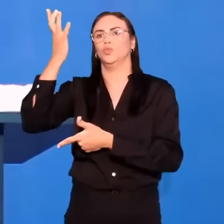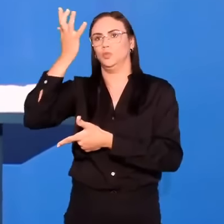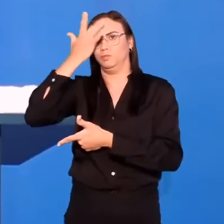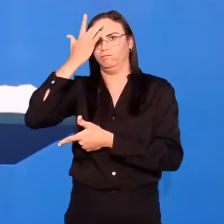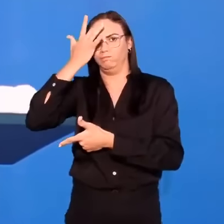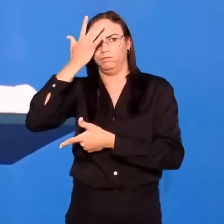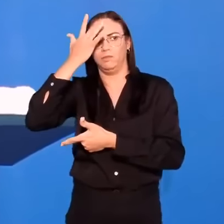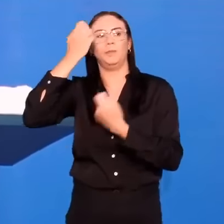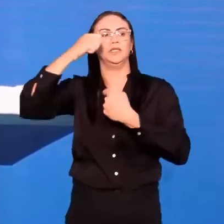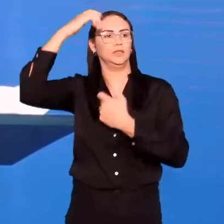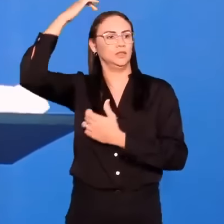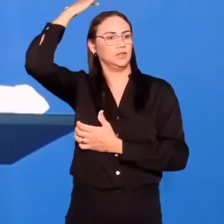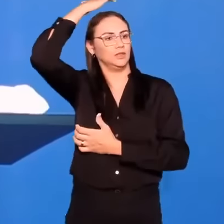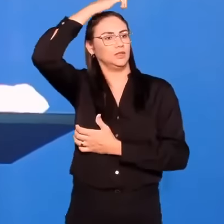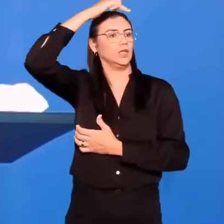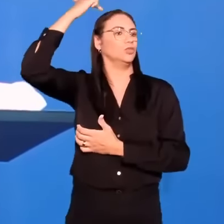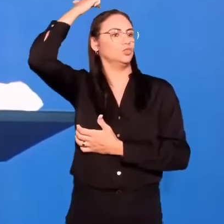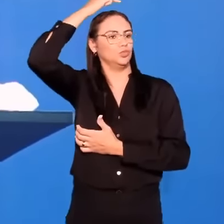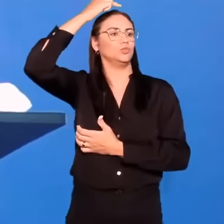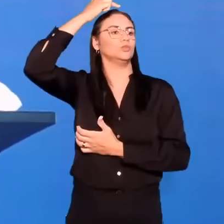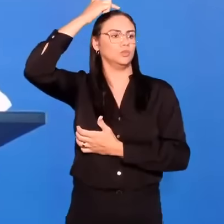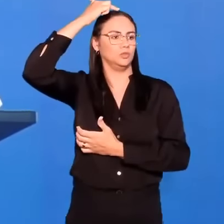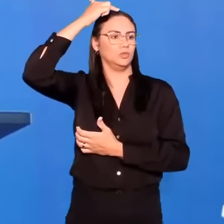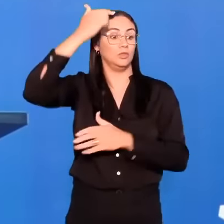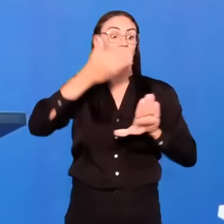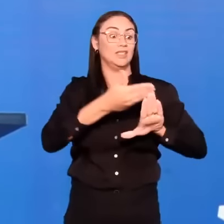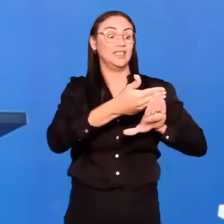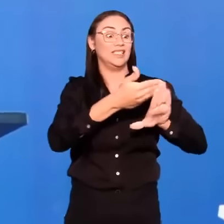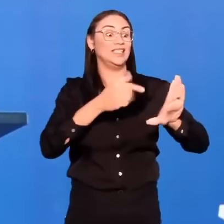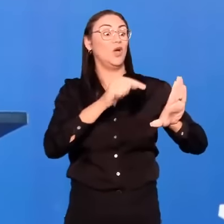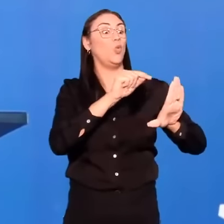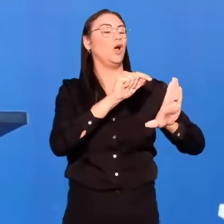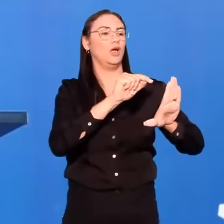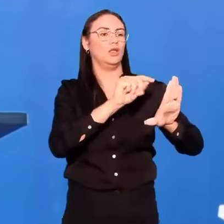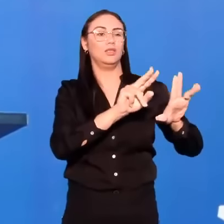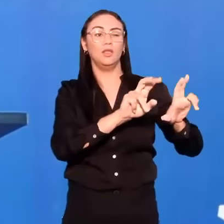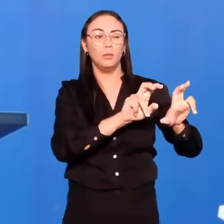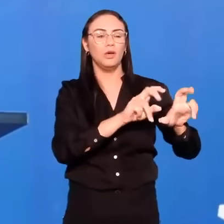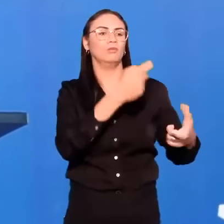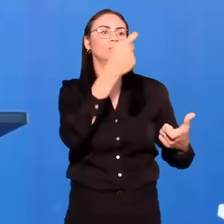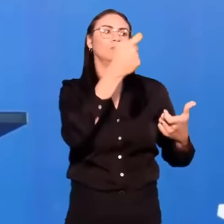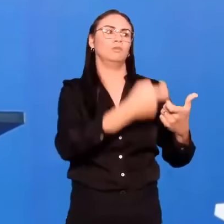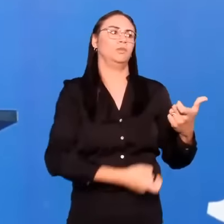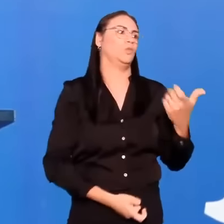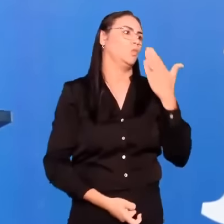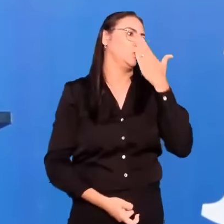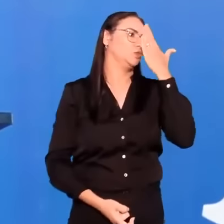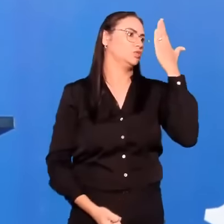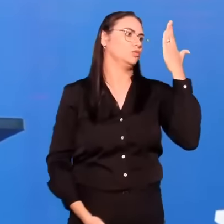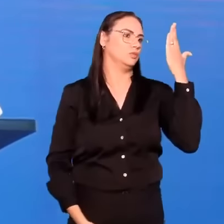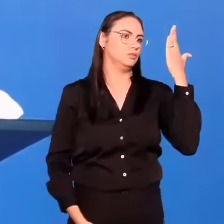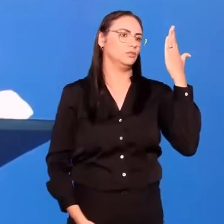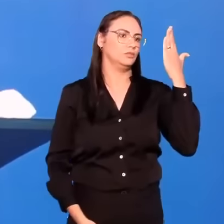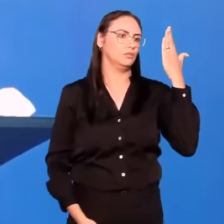tornar santos. Vos abstenhais. Da prostituição. Palavra grega aqui.